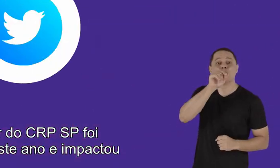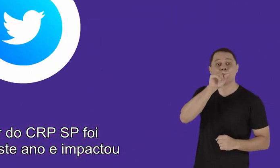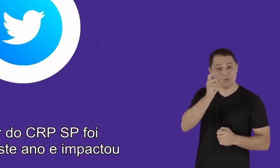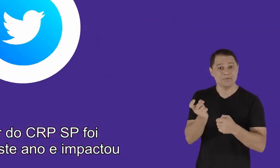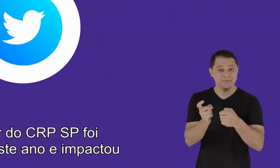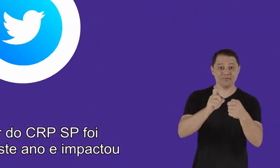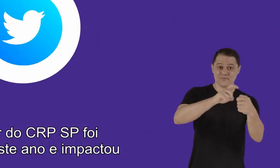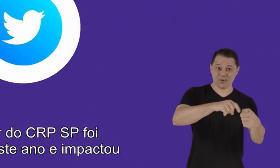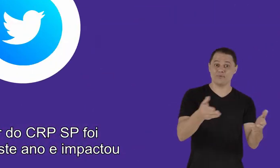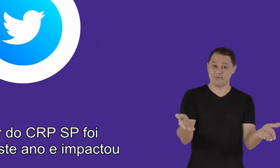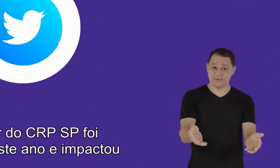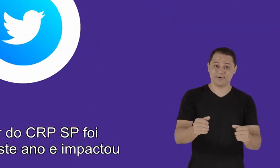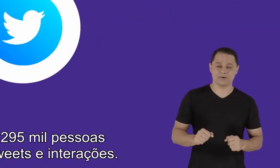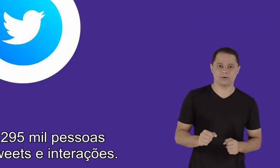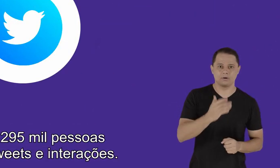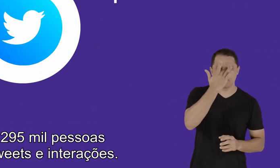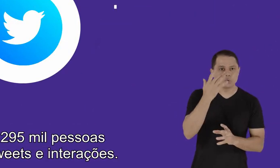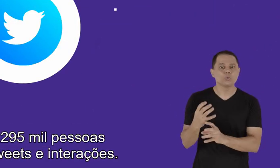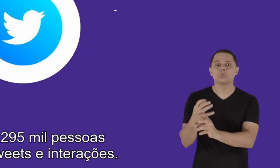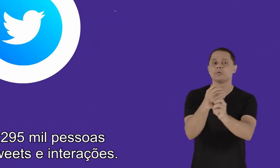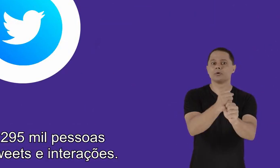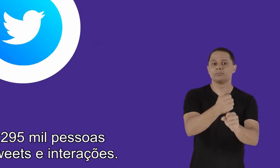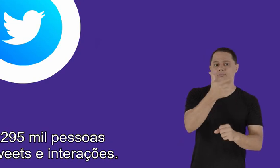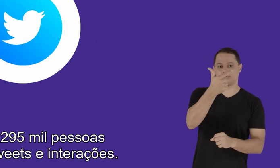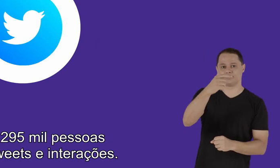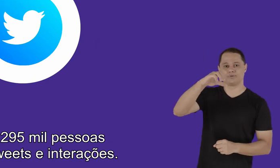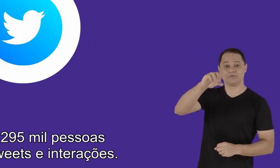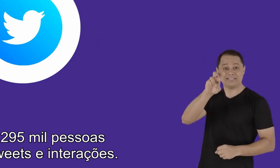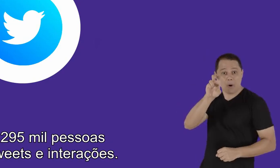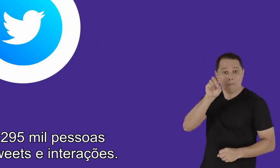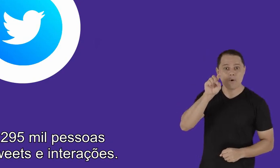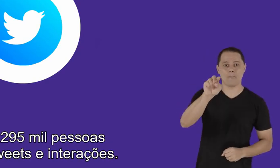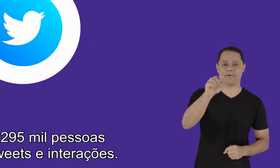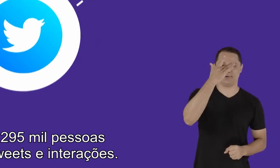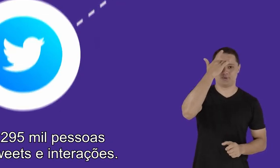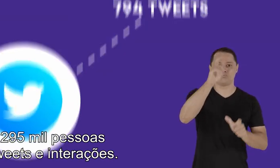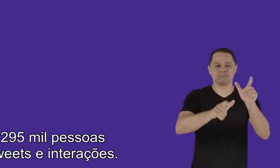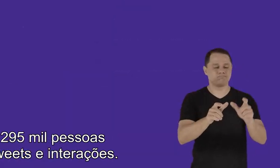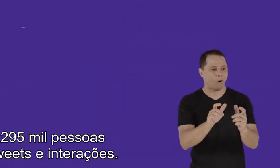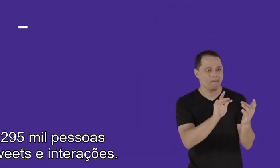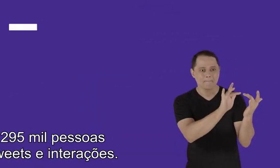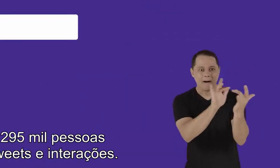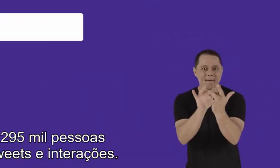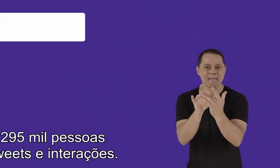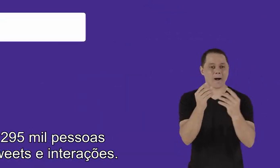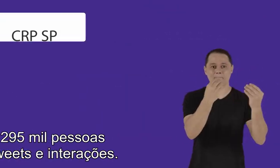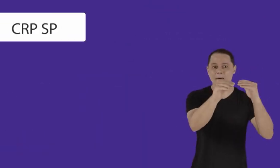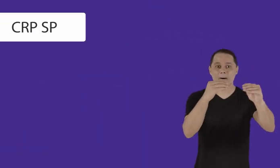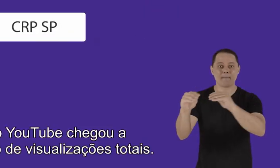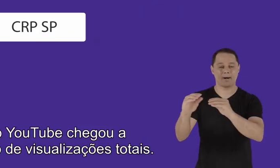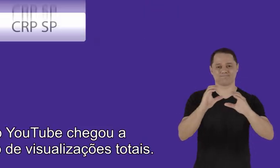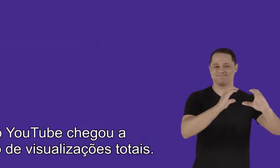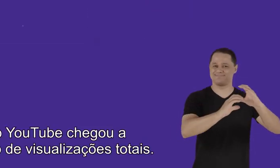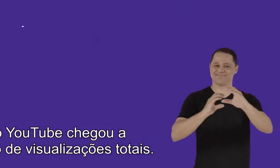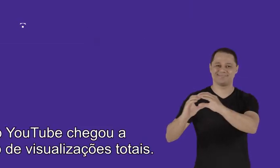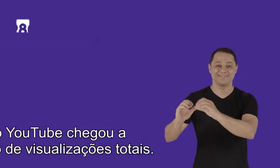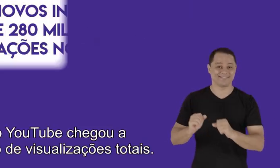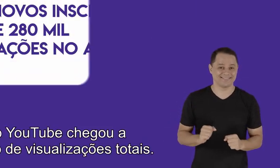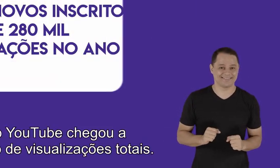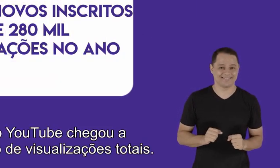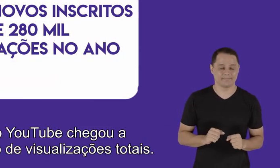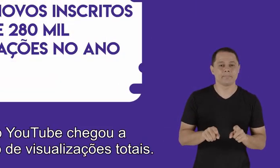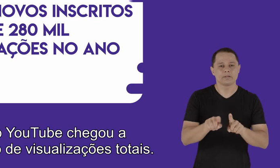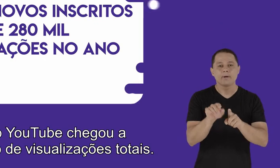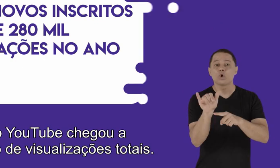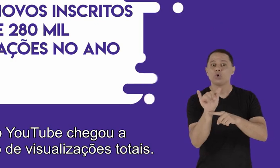reativado este ano e impactou cerca de 295 mil pessoas com seus tweets e interações. Já o canal no